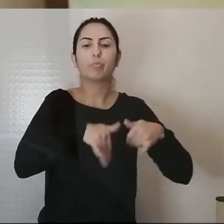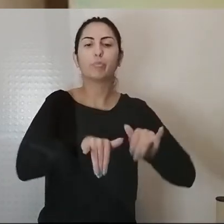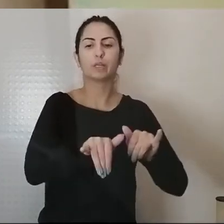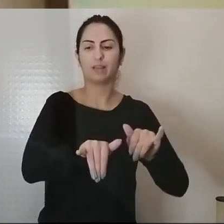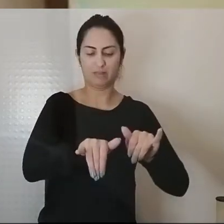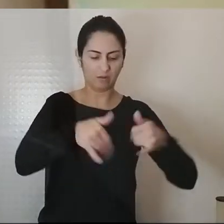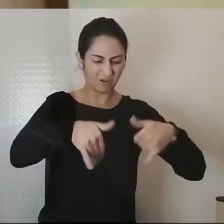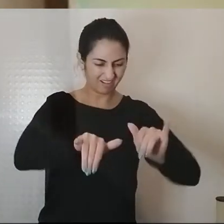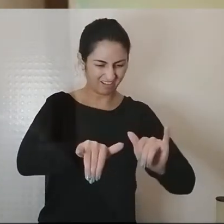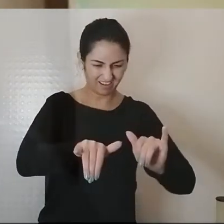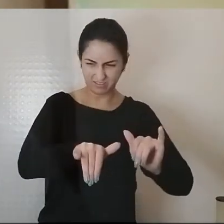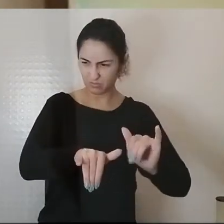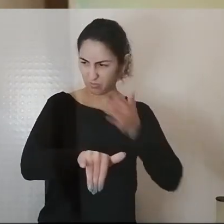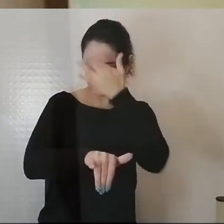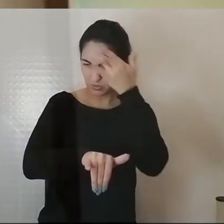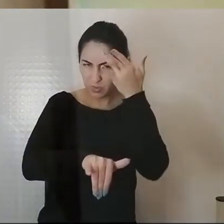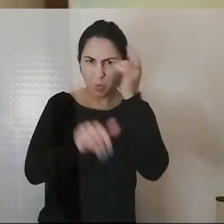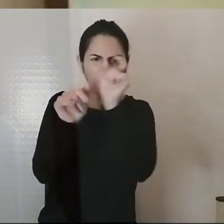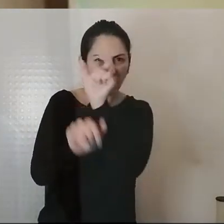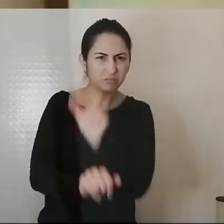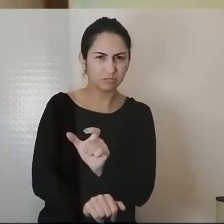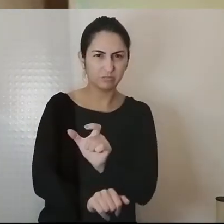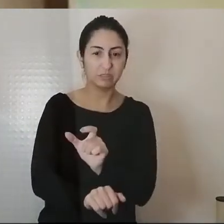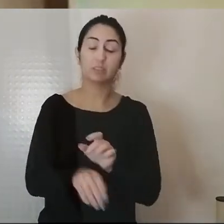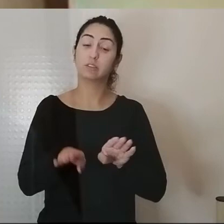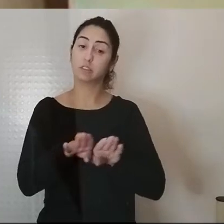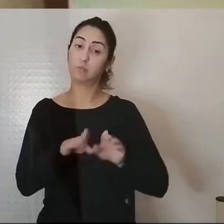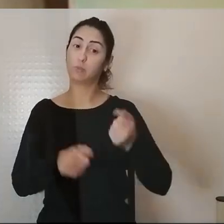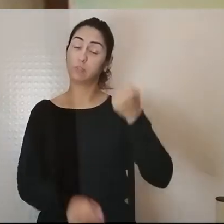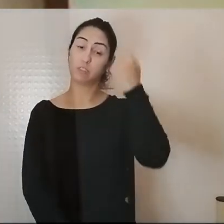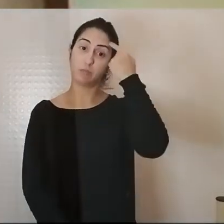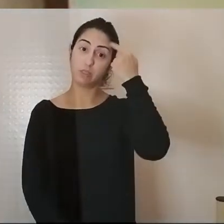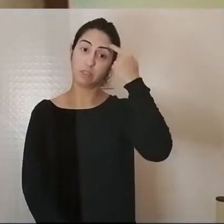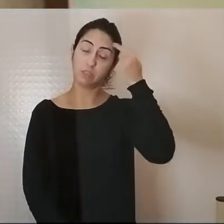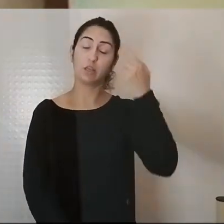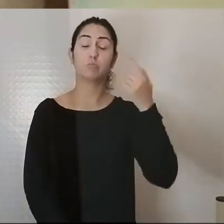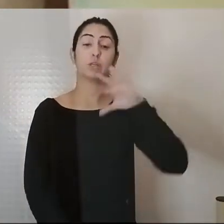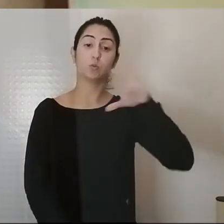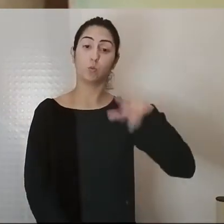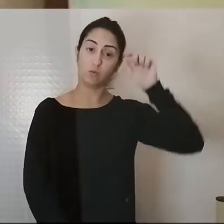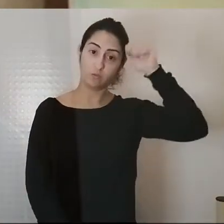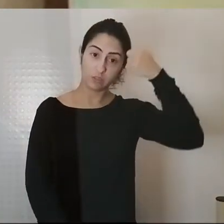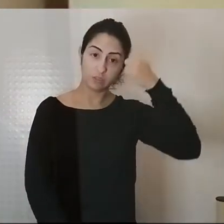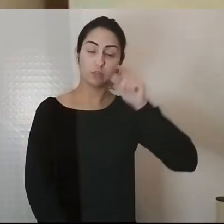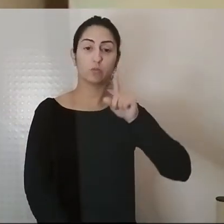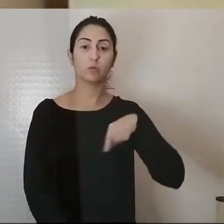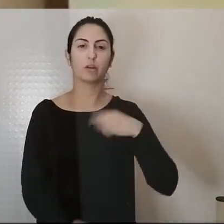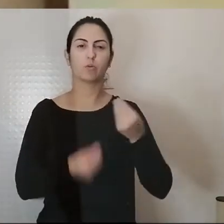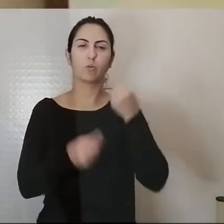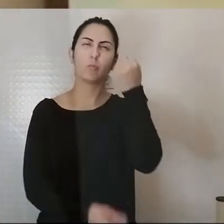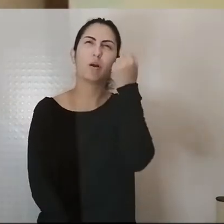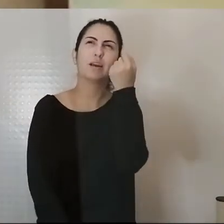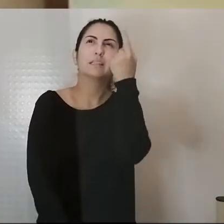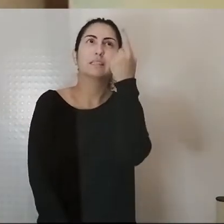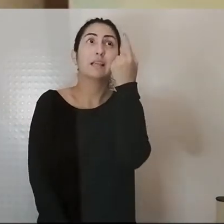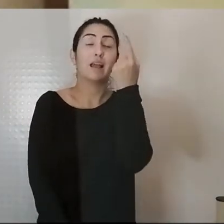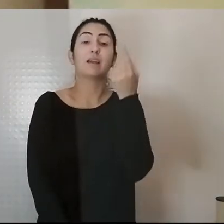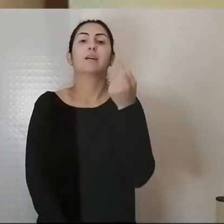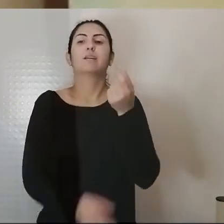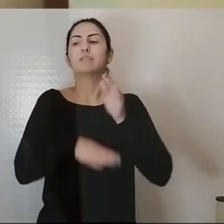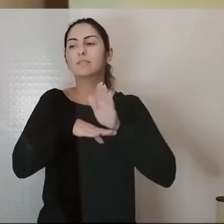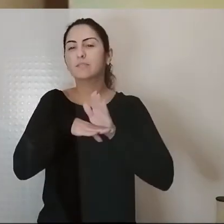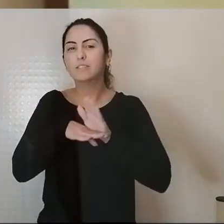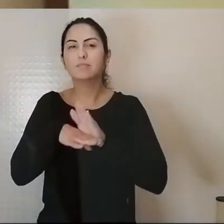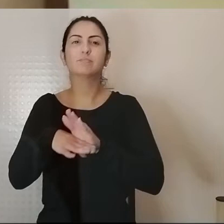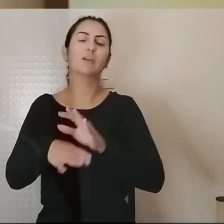humana também o pressuposto do pensamento africano baseado na ideia de equidade solidariedade